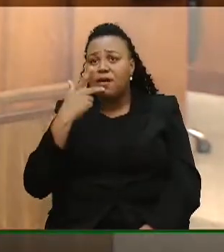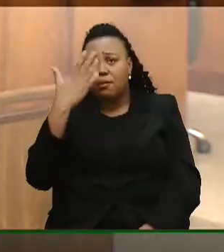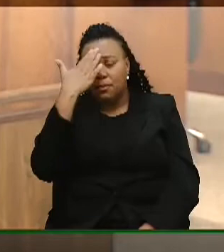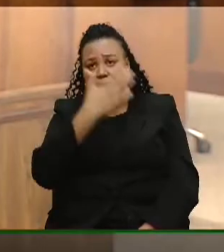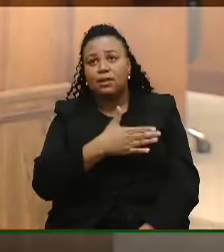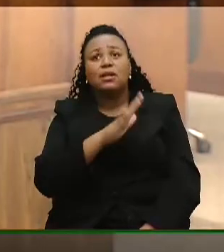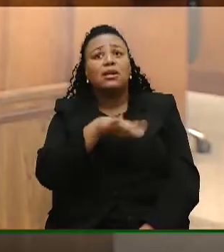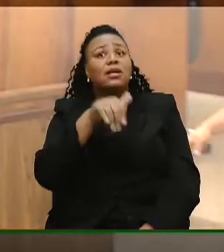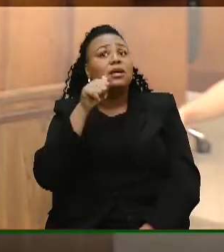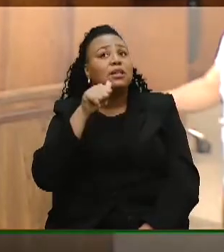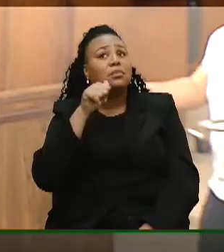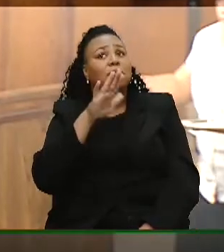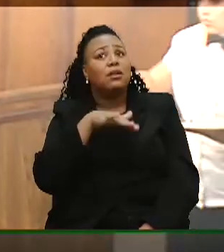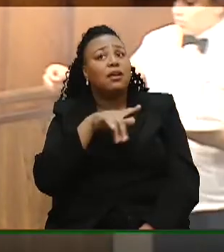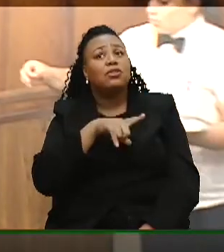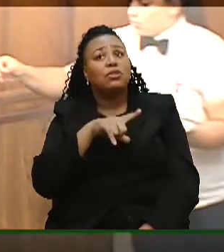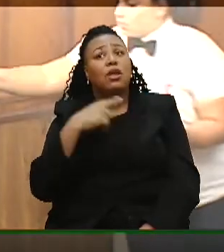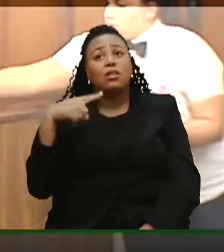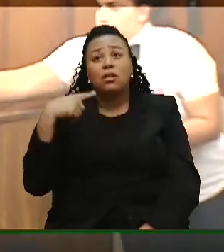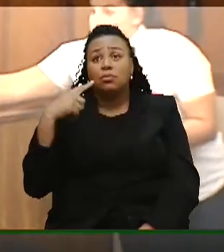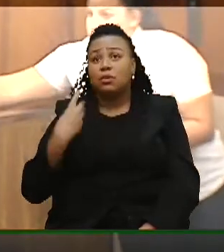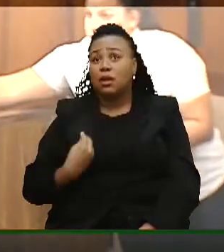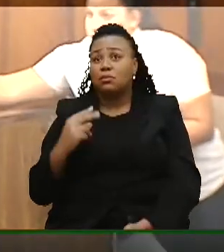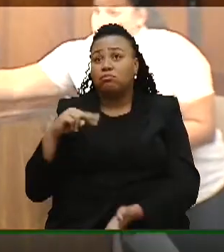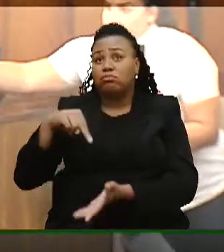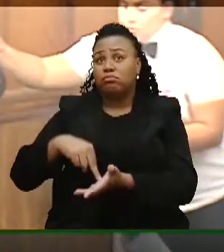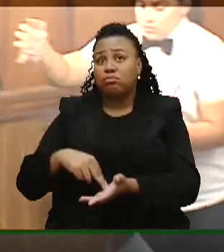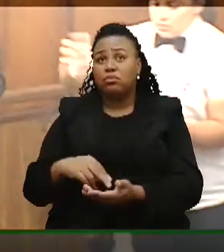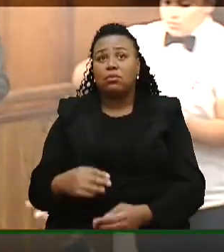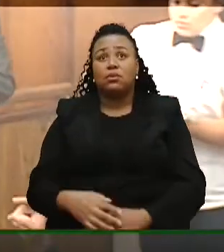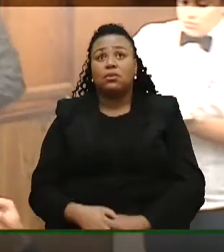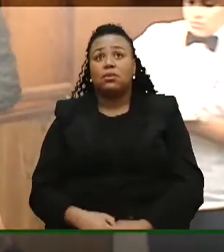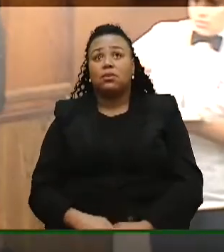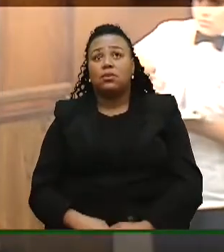Senhora, por favor, nós temos um deputado na tribuna, senhora.